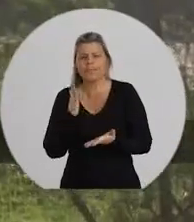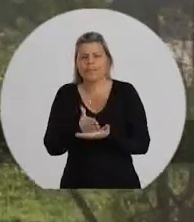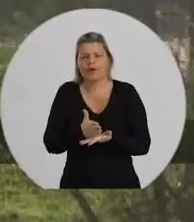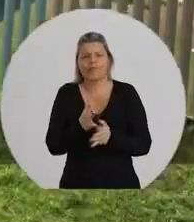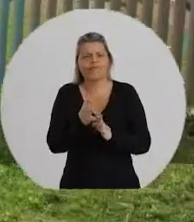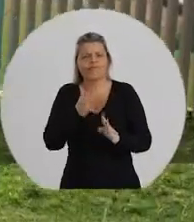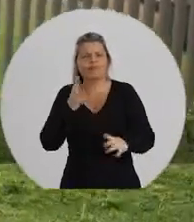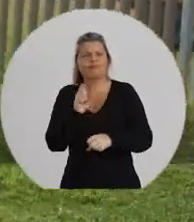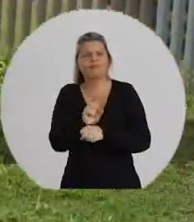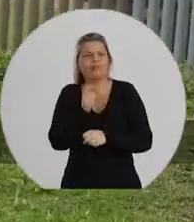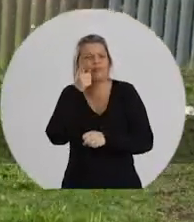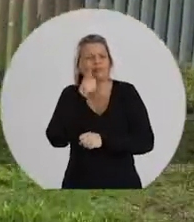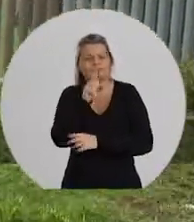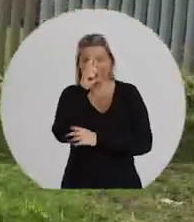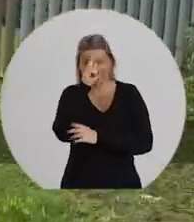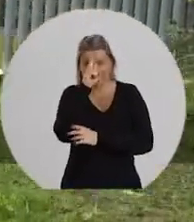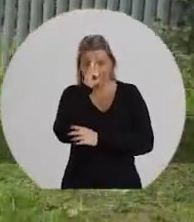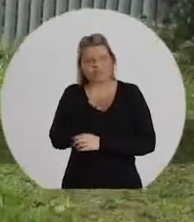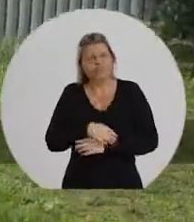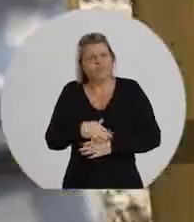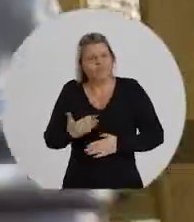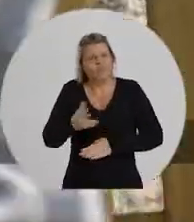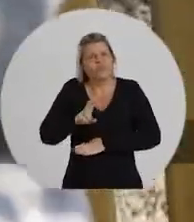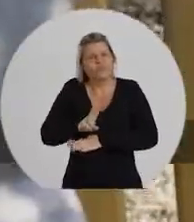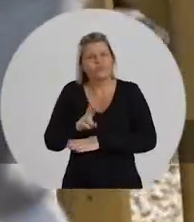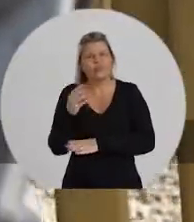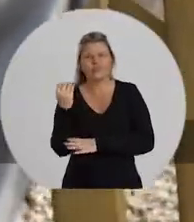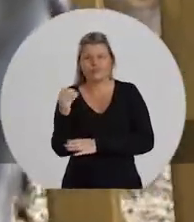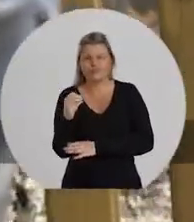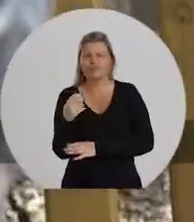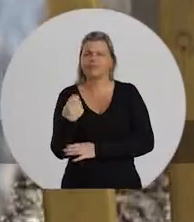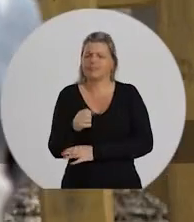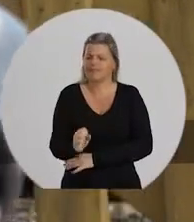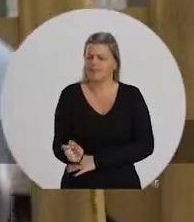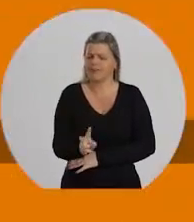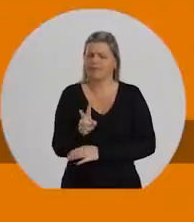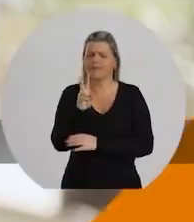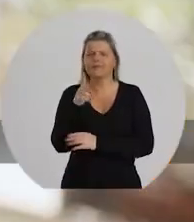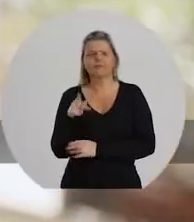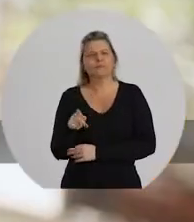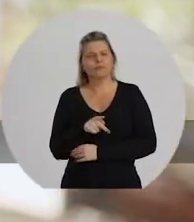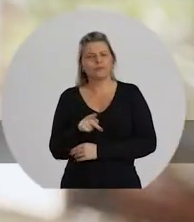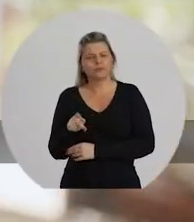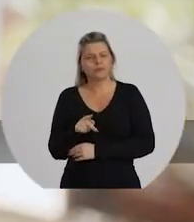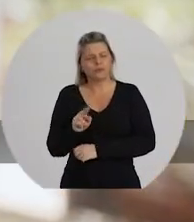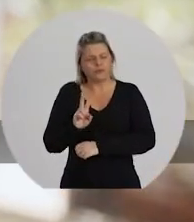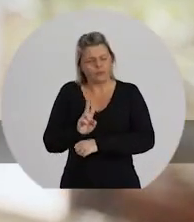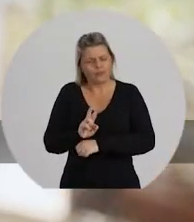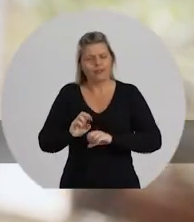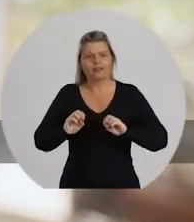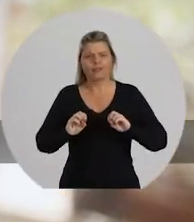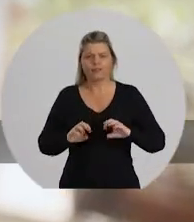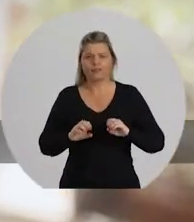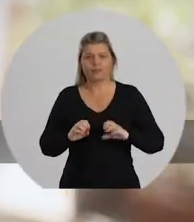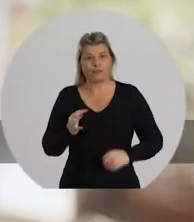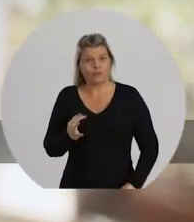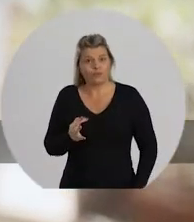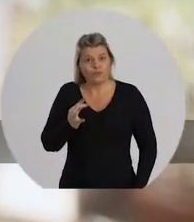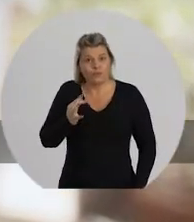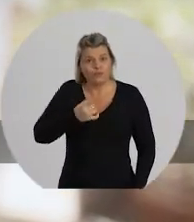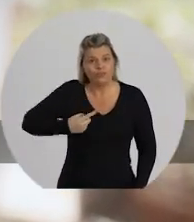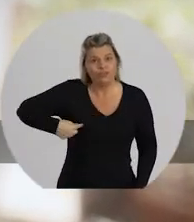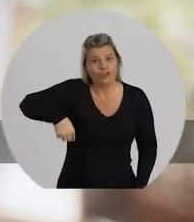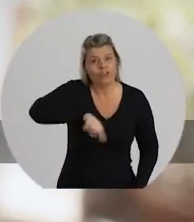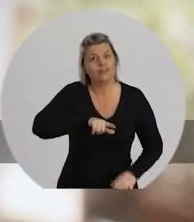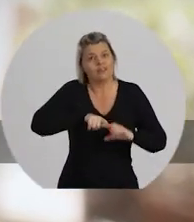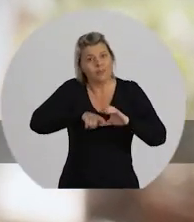construiu 44 escolas de educação infantil e zerou as filas de espera no ensino fundamental. Cuidar de Porto Alegre é valorizar os